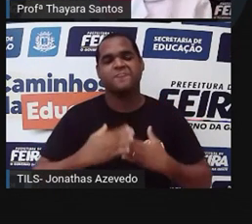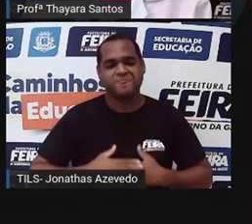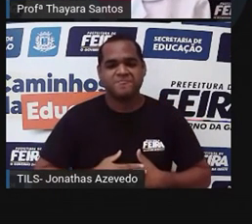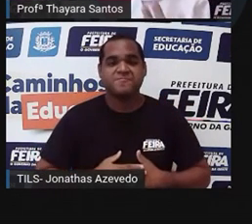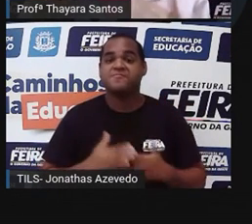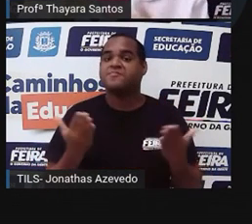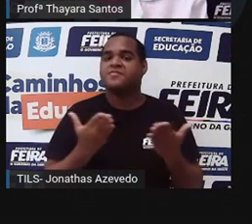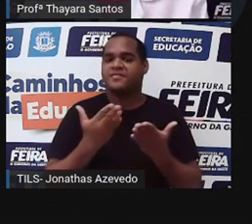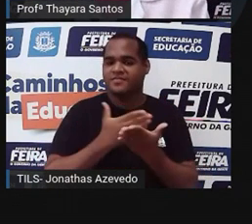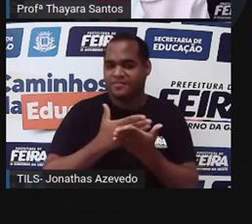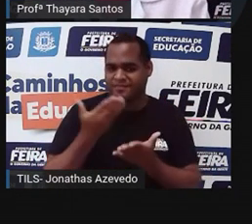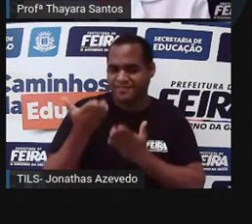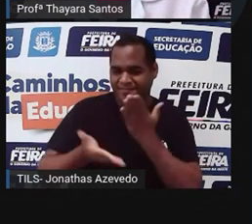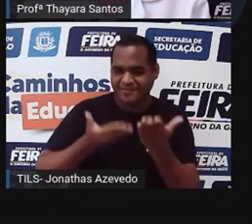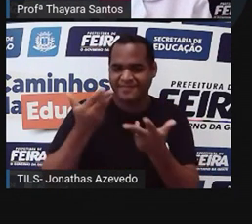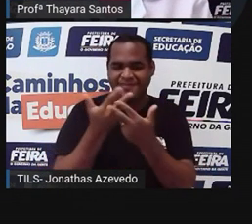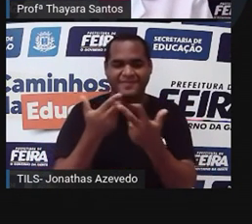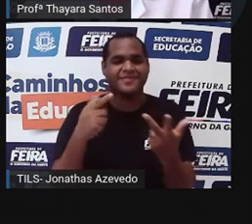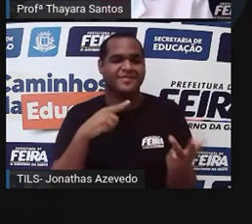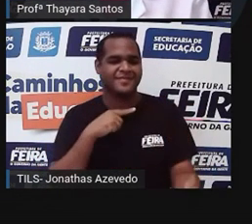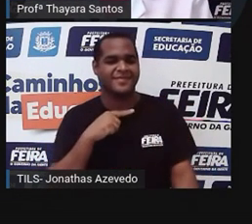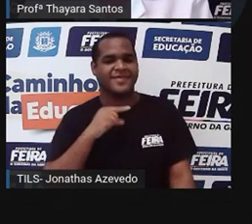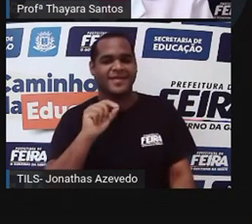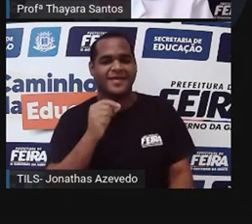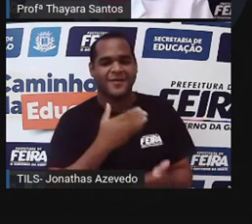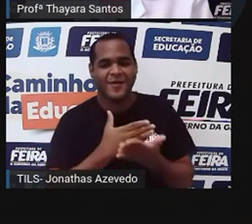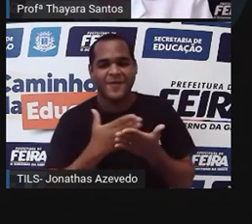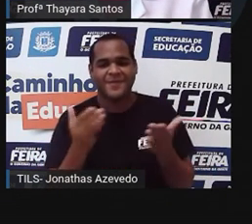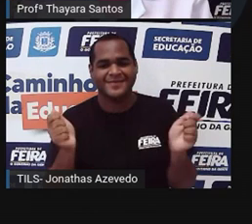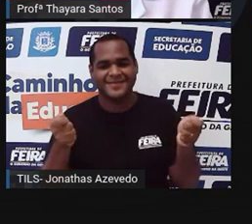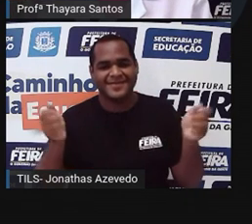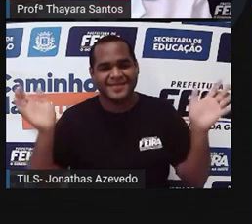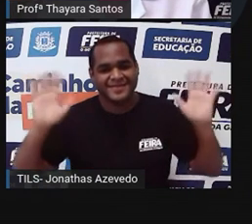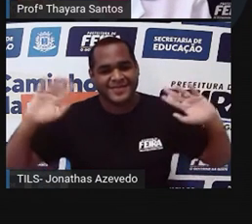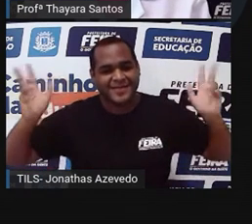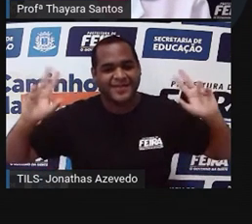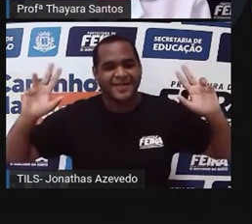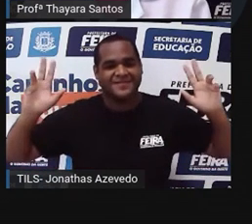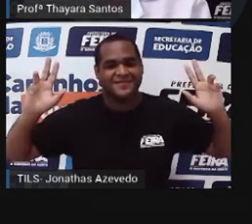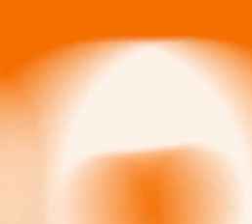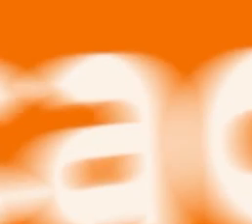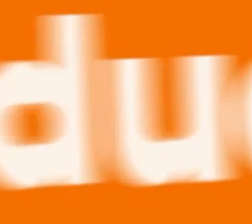se cuidem, eu aguardo vocês aqui e até a próxima aula, gente. Tchau, tchau.